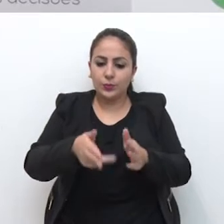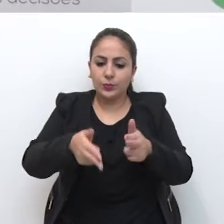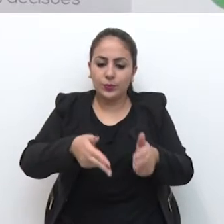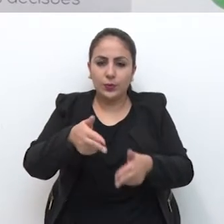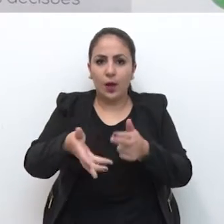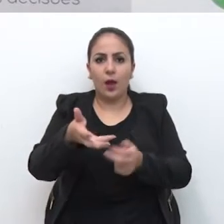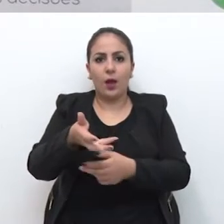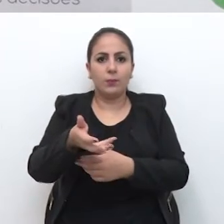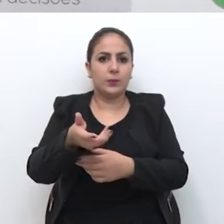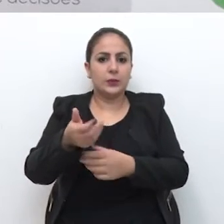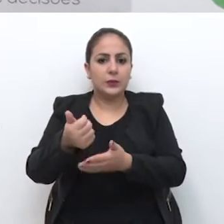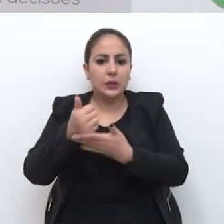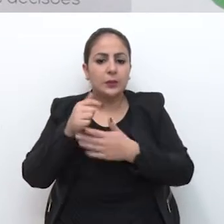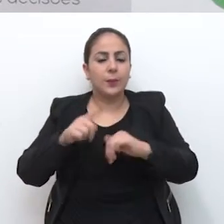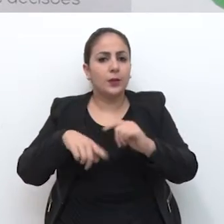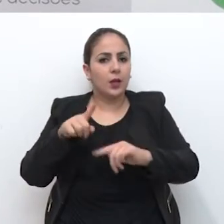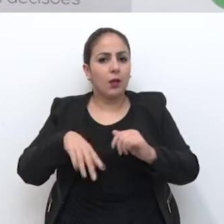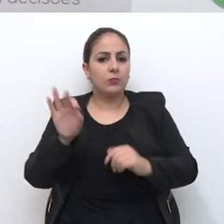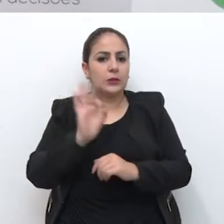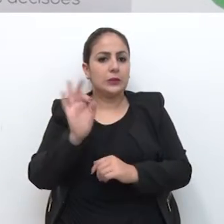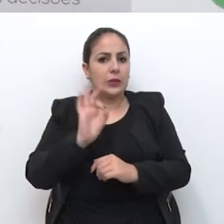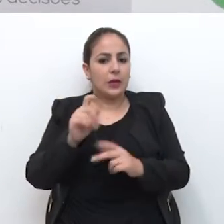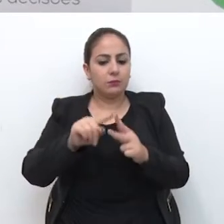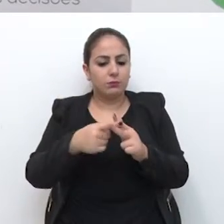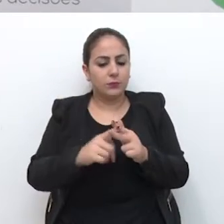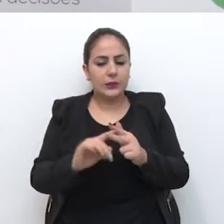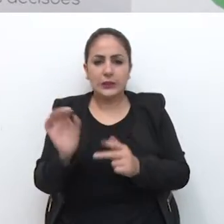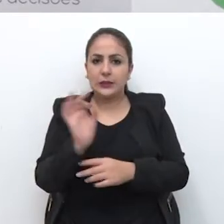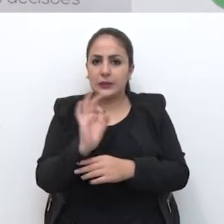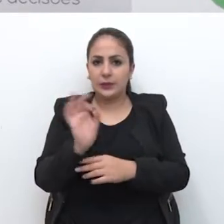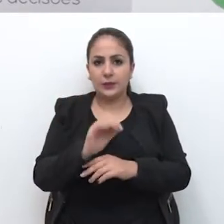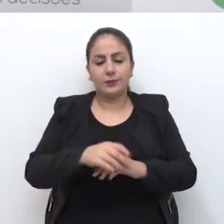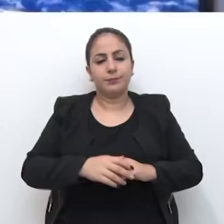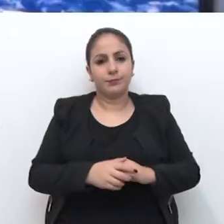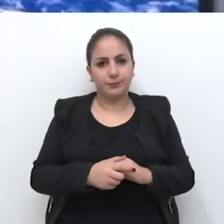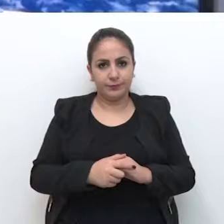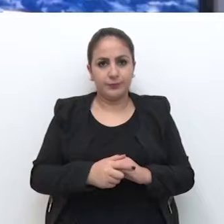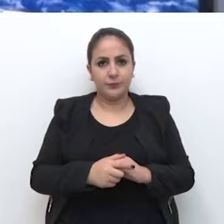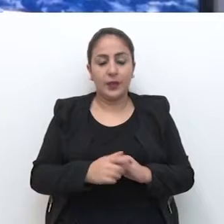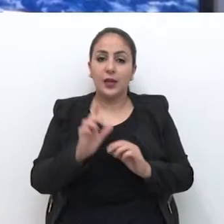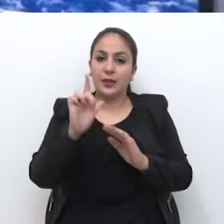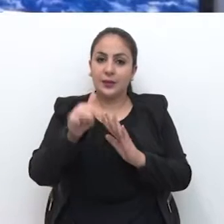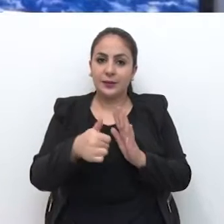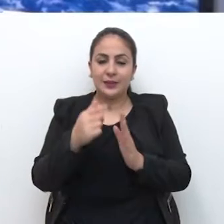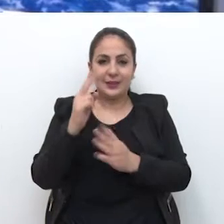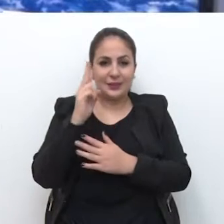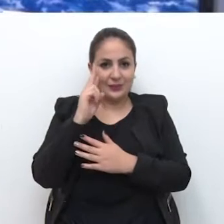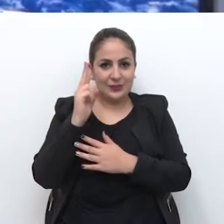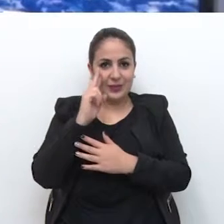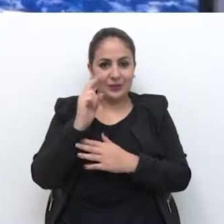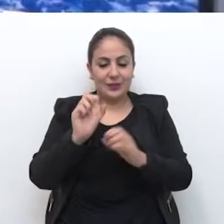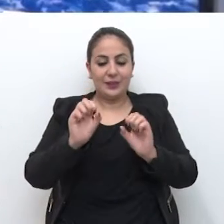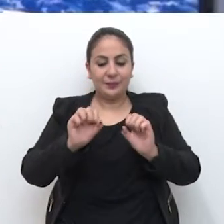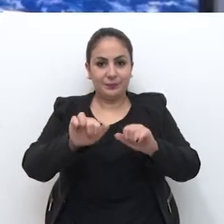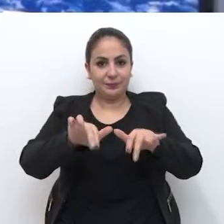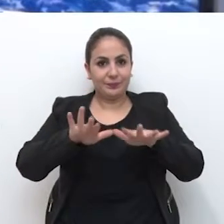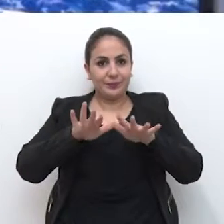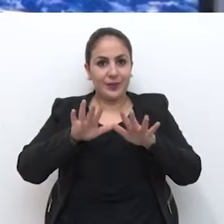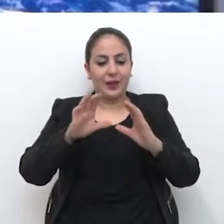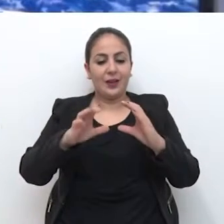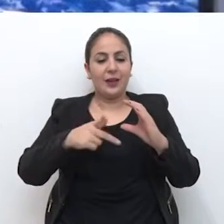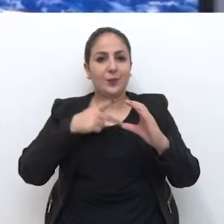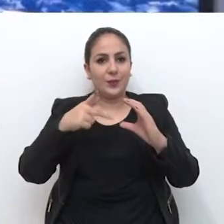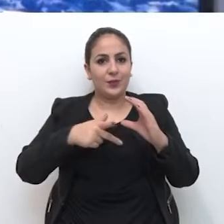para trazer material e a manutenção que precisa não tem nenhuma manutenção. E na próxima segunda-feira a sessão da